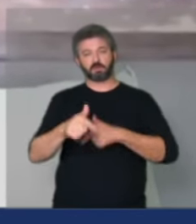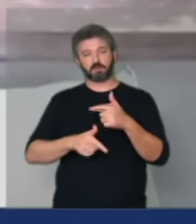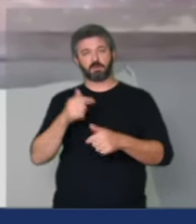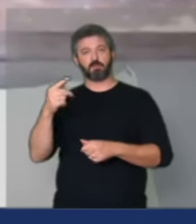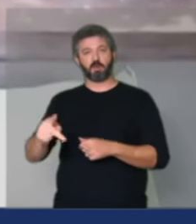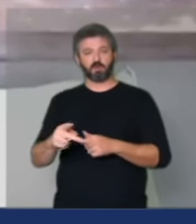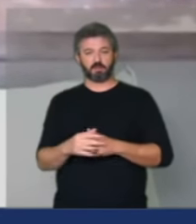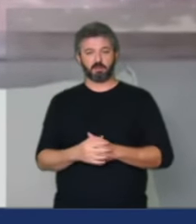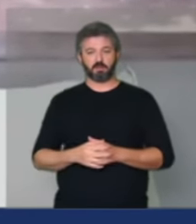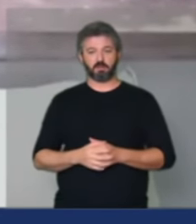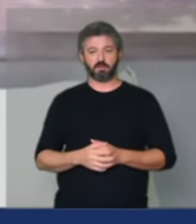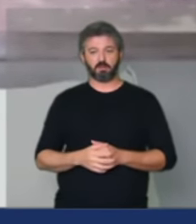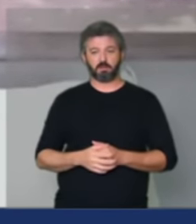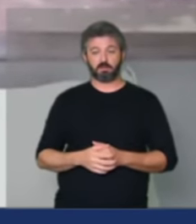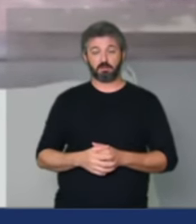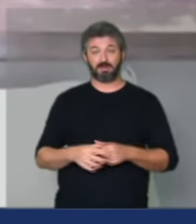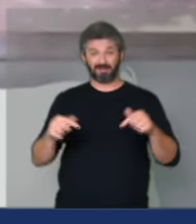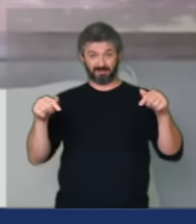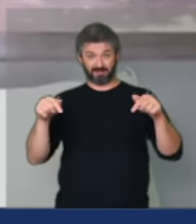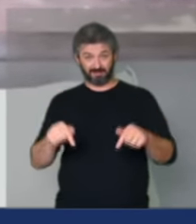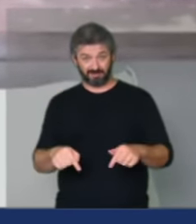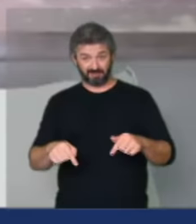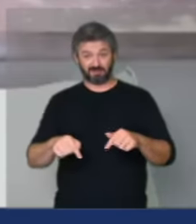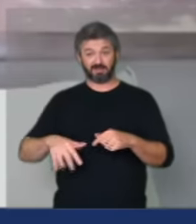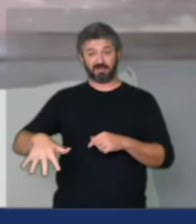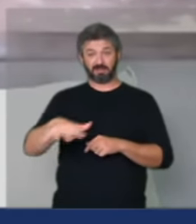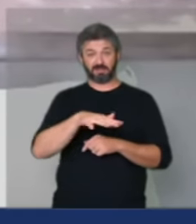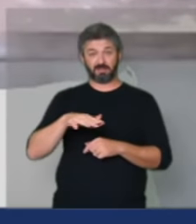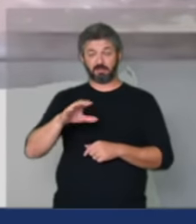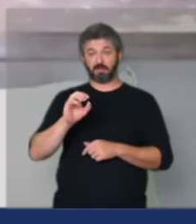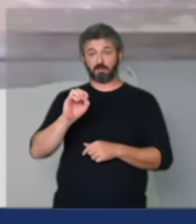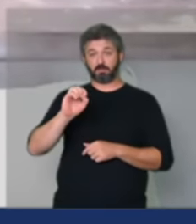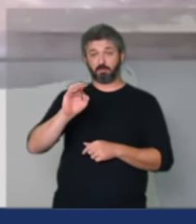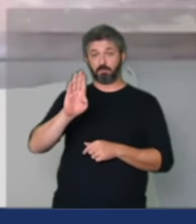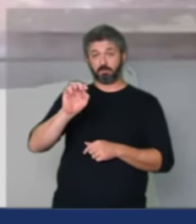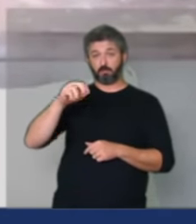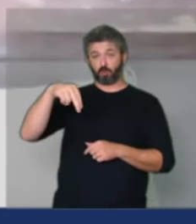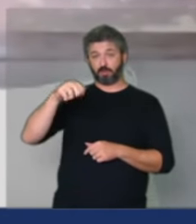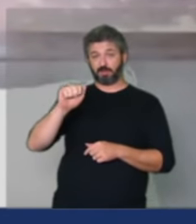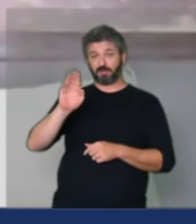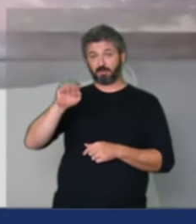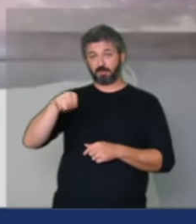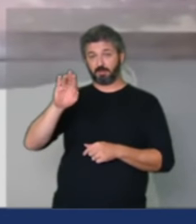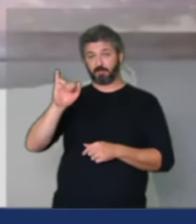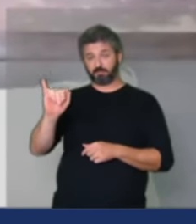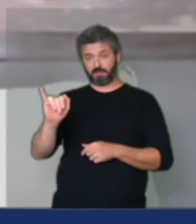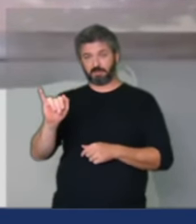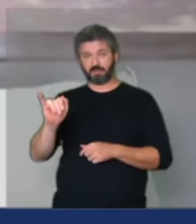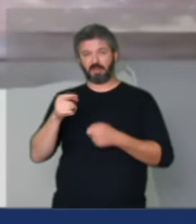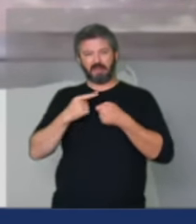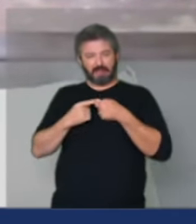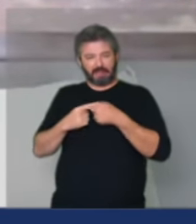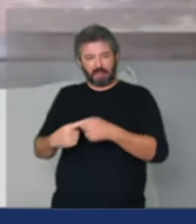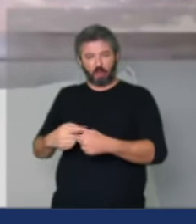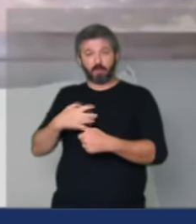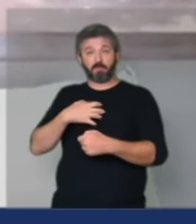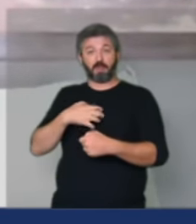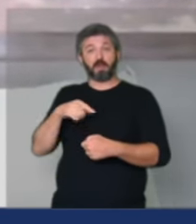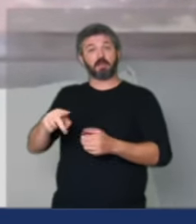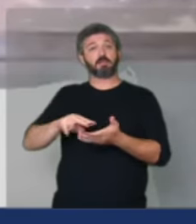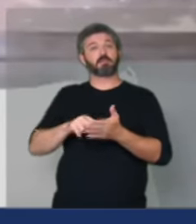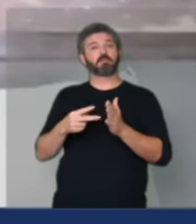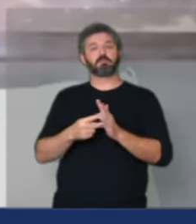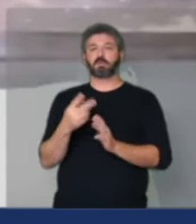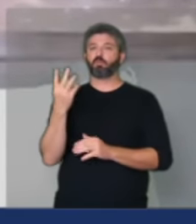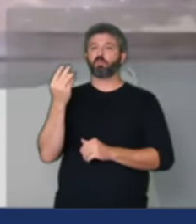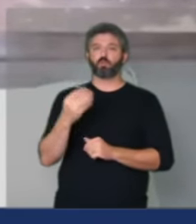aqui senhor presidente na região de Guanambi interior da Bahia esse setor representa muito